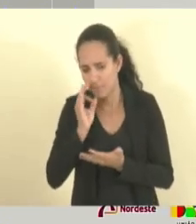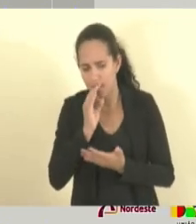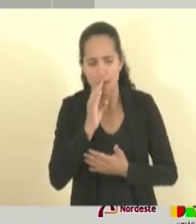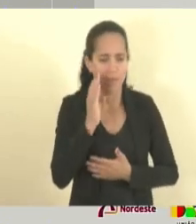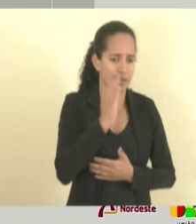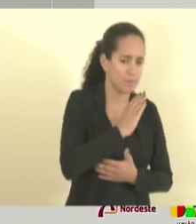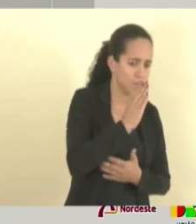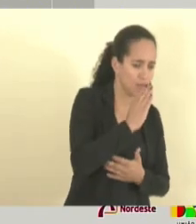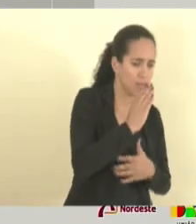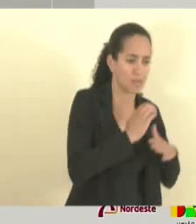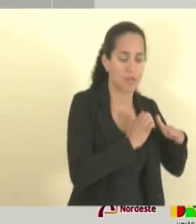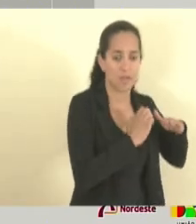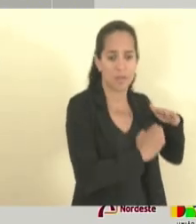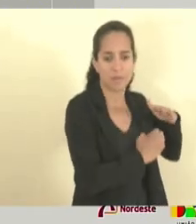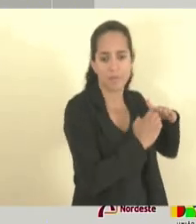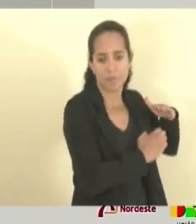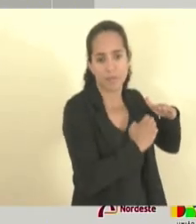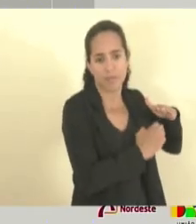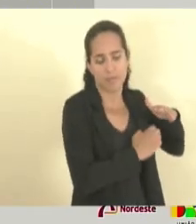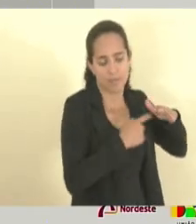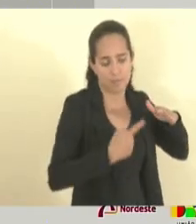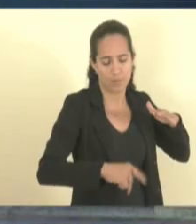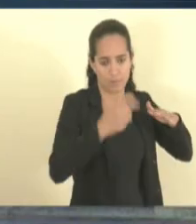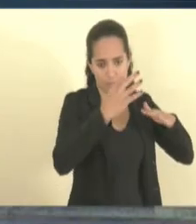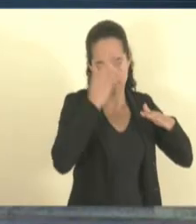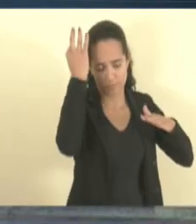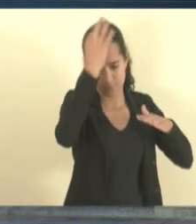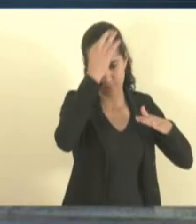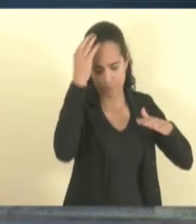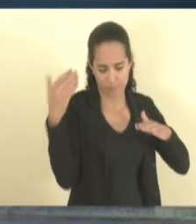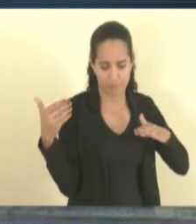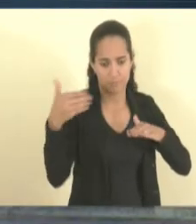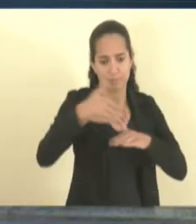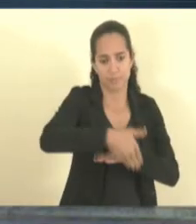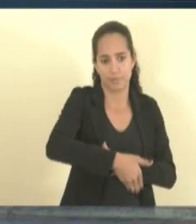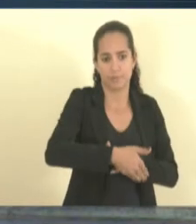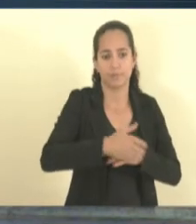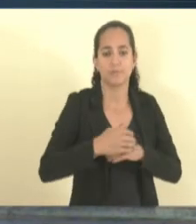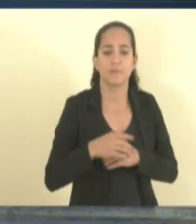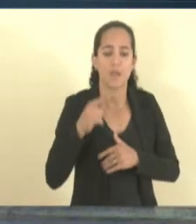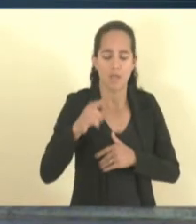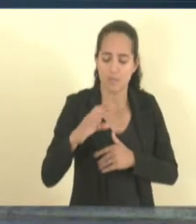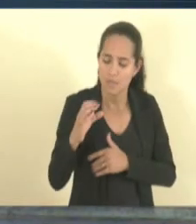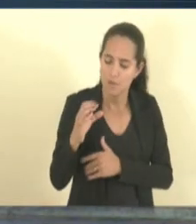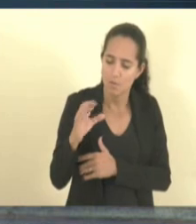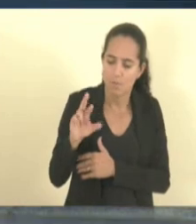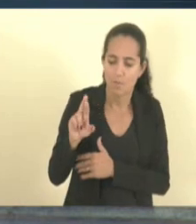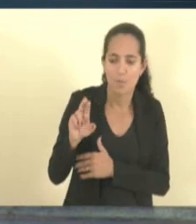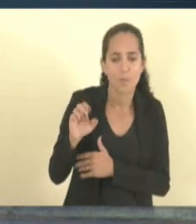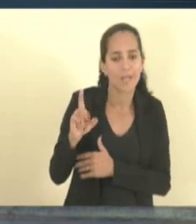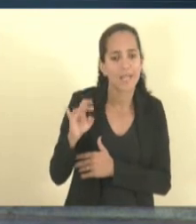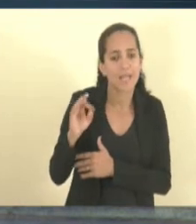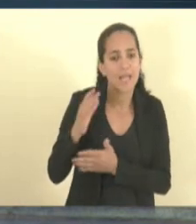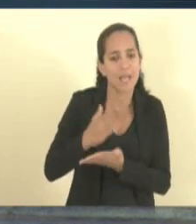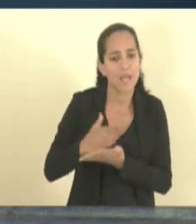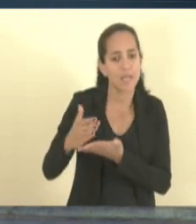chegam ao Estado e realmente esse é um crédito que a gente pode,